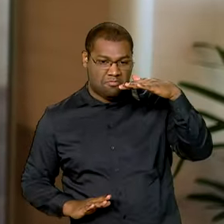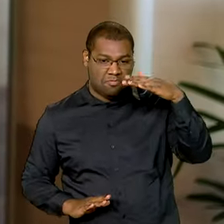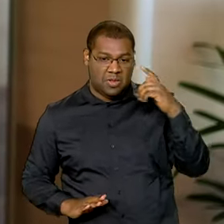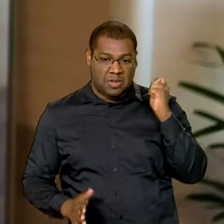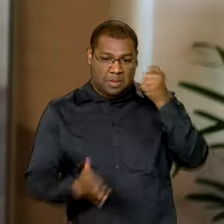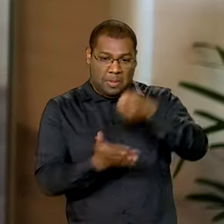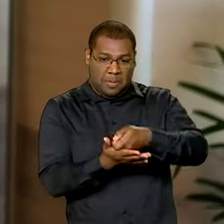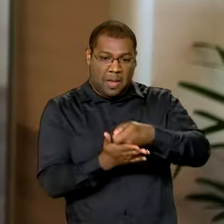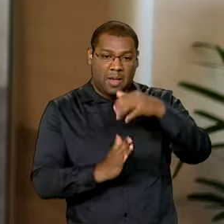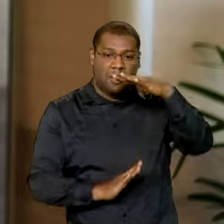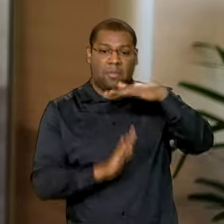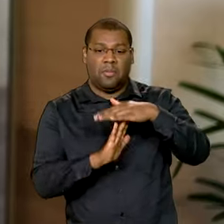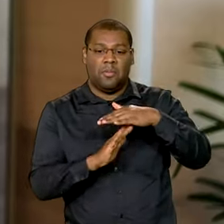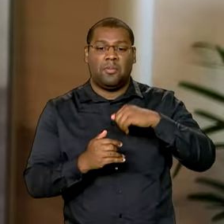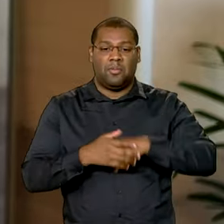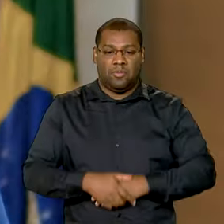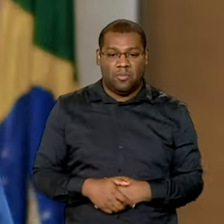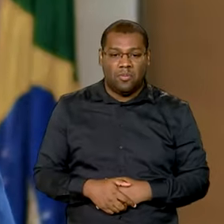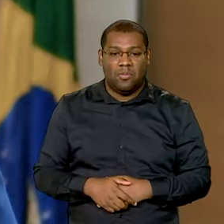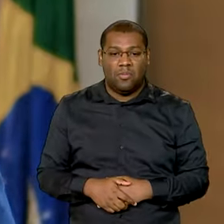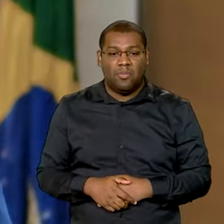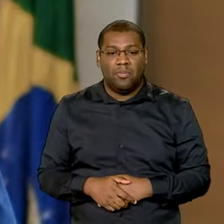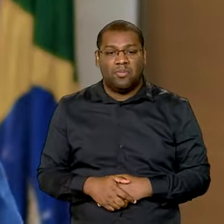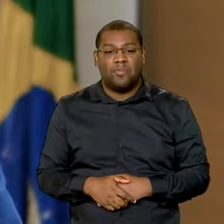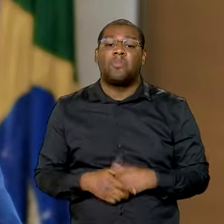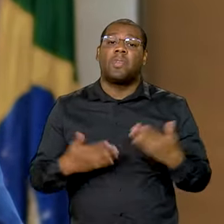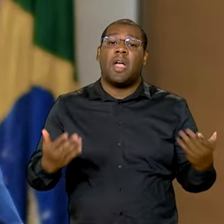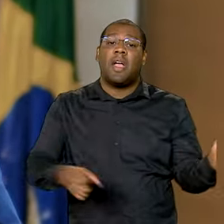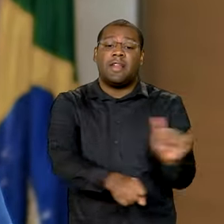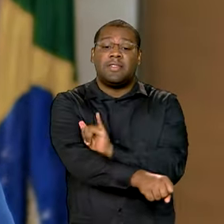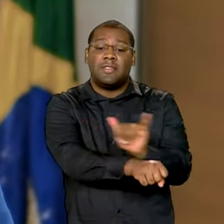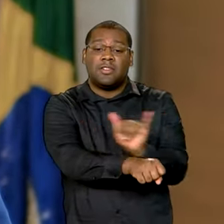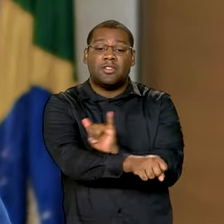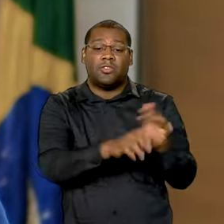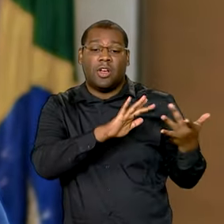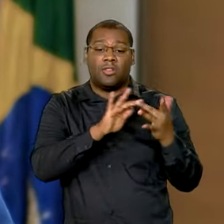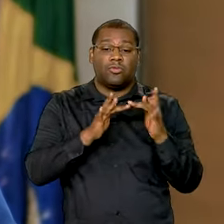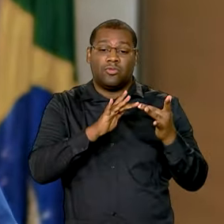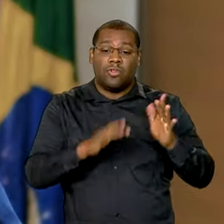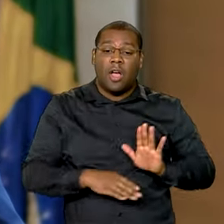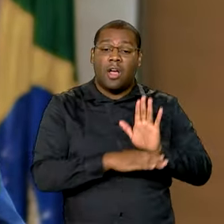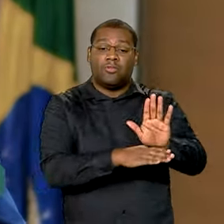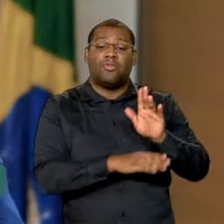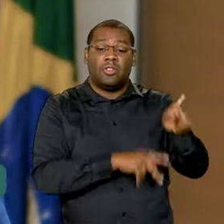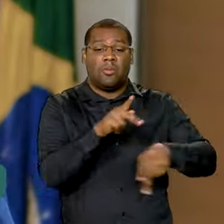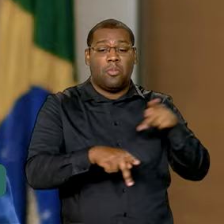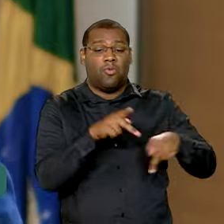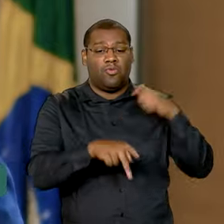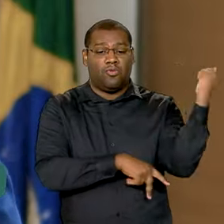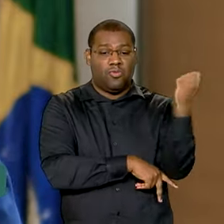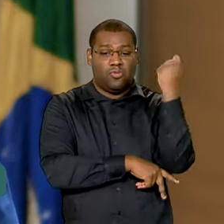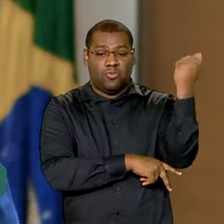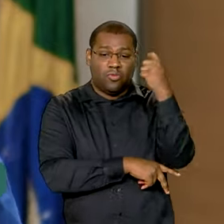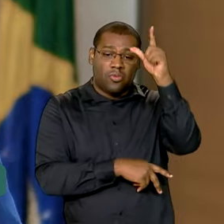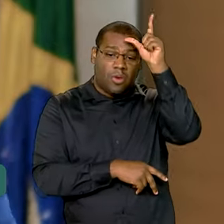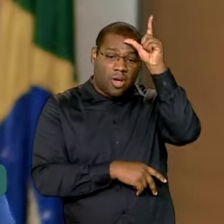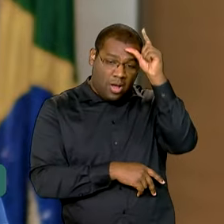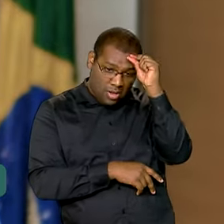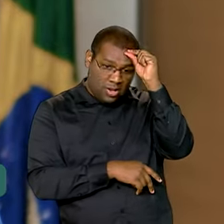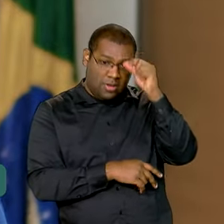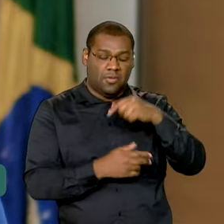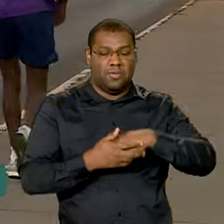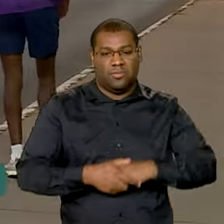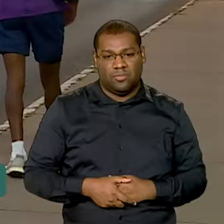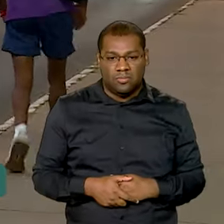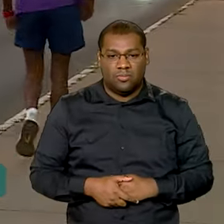as faixas de renda, com o recurso do FGTS. Essa é uma medida para aliviar as pessoas que nesse momento estão com suas rendas afetadas e comprometidas pela